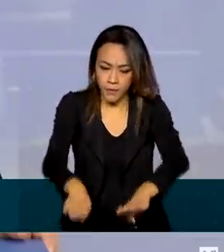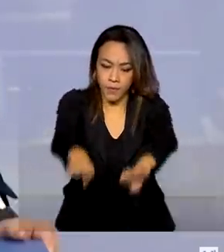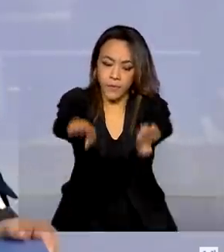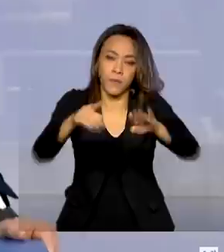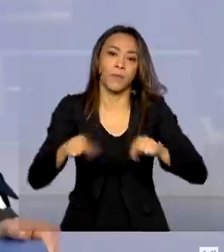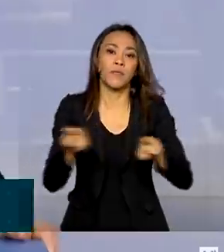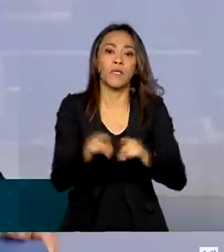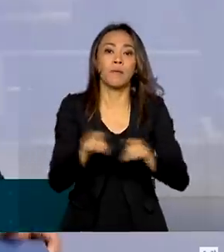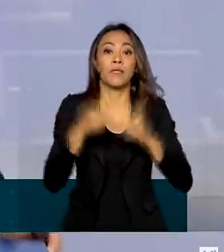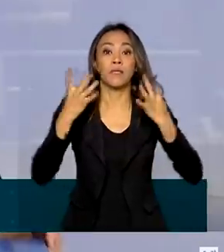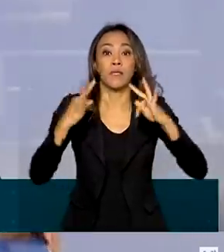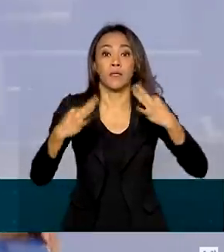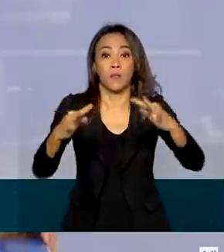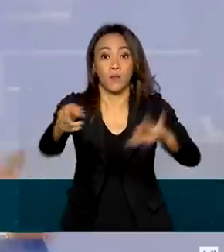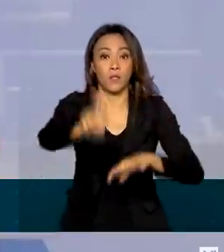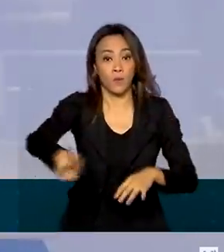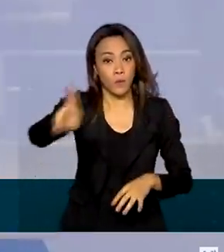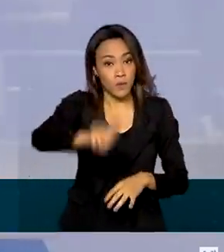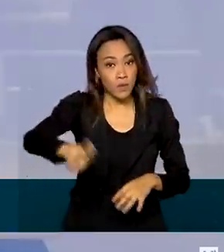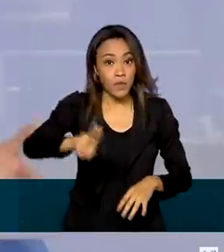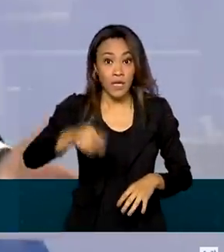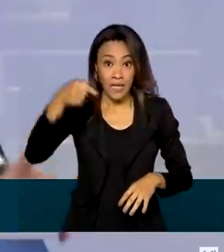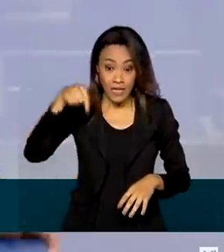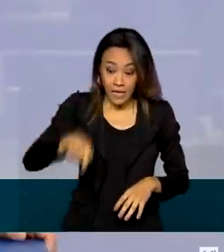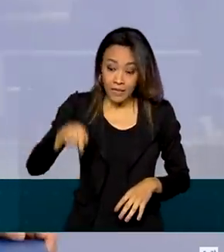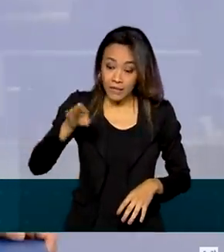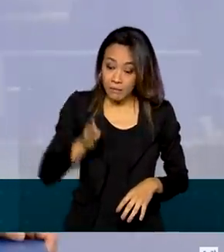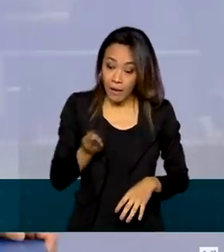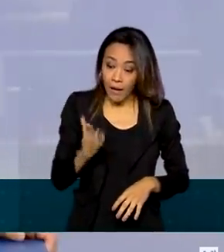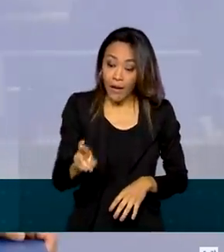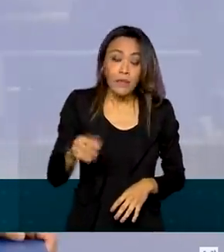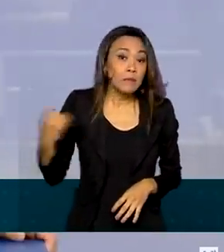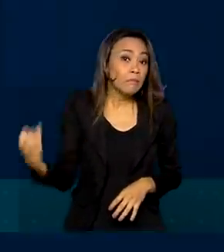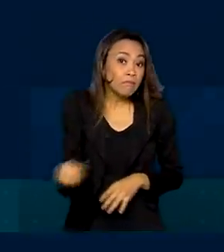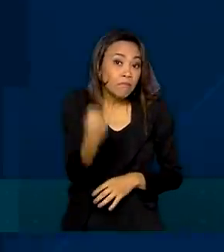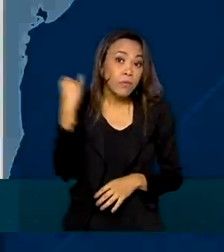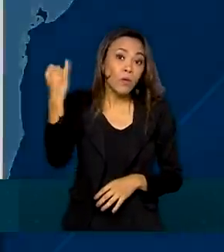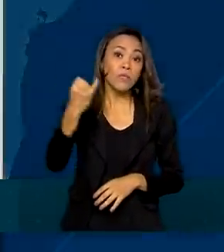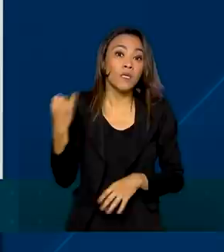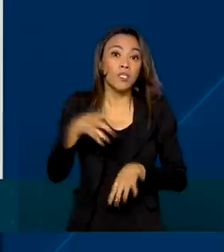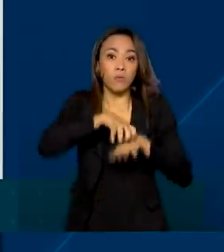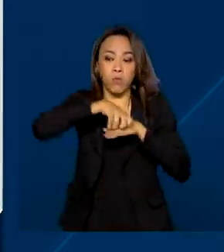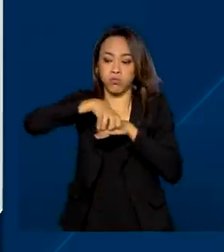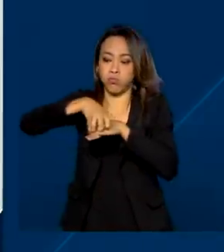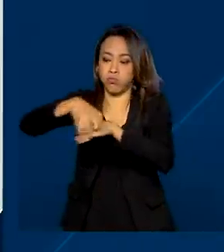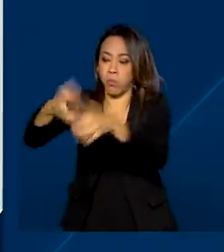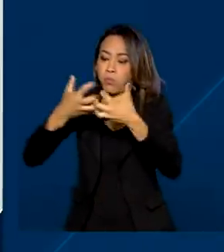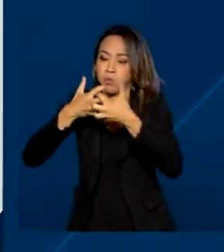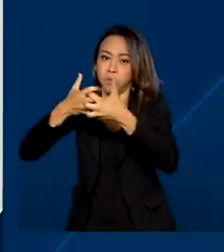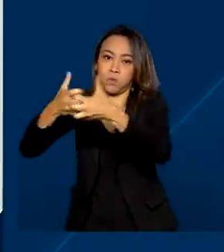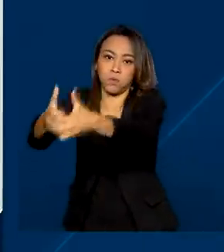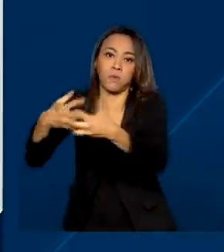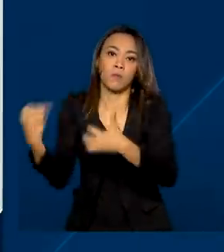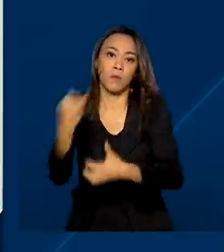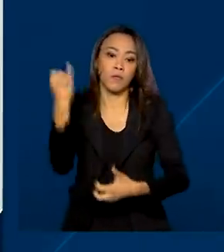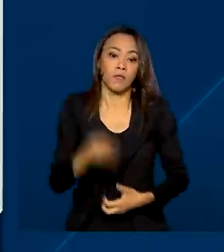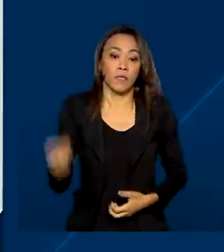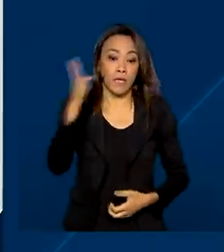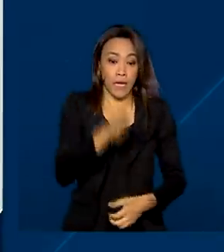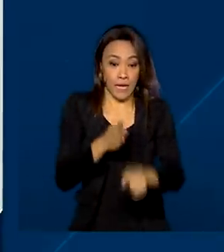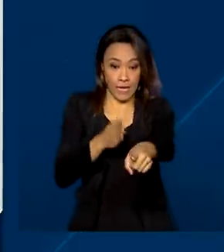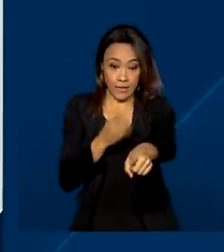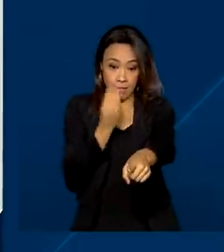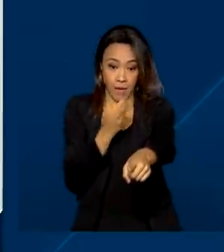melhorando o nível de serviço. Numa rodovia que é super importante para o agronegócio. O trecho concedido da BR-153